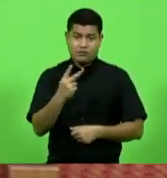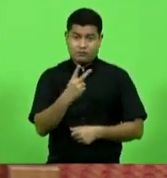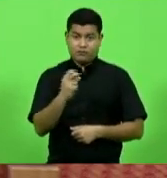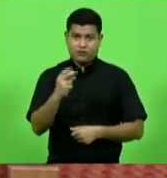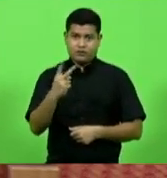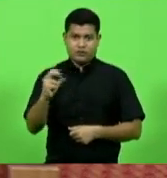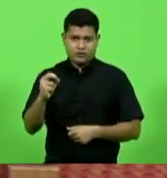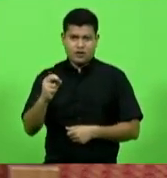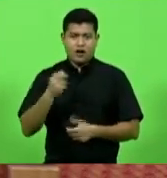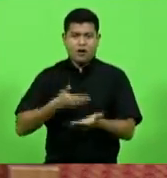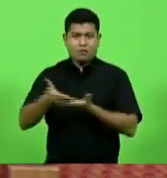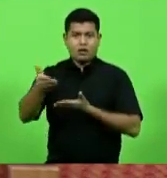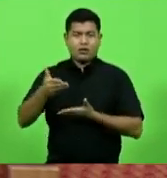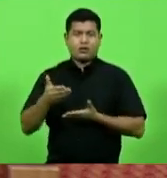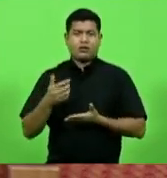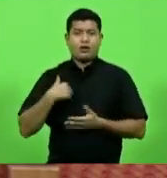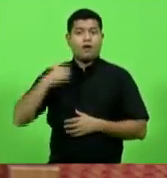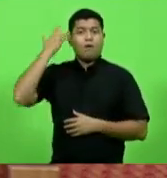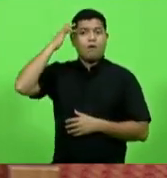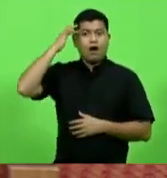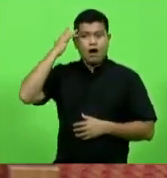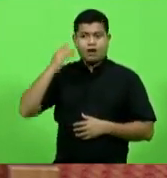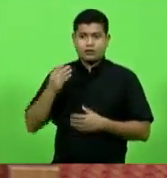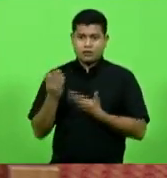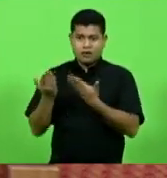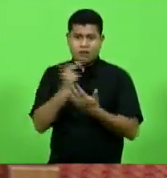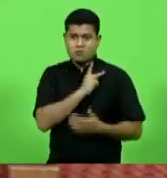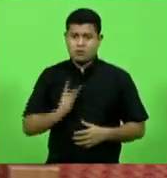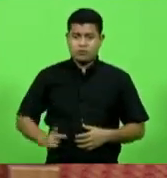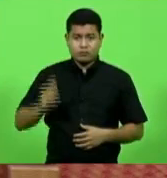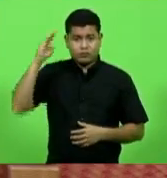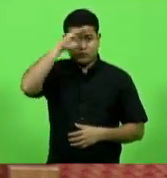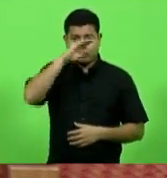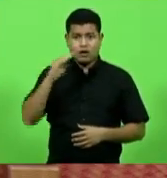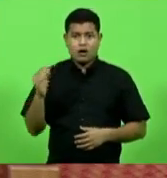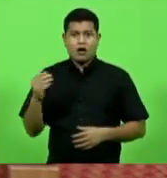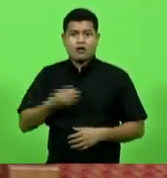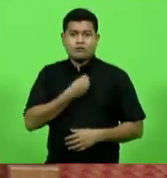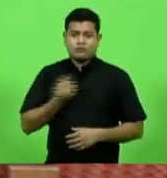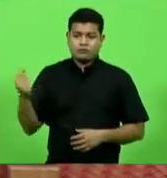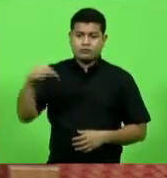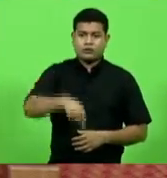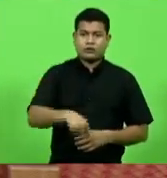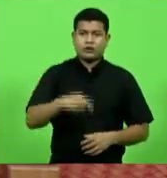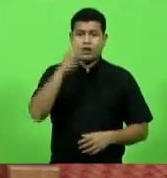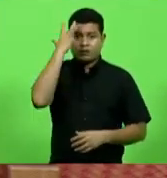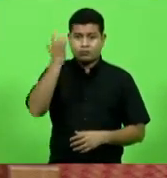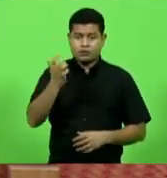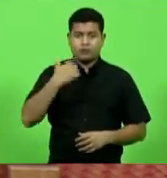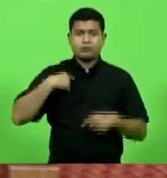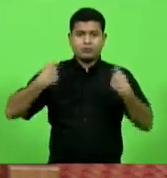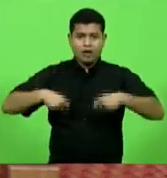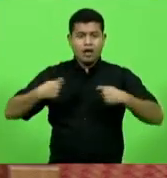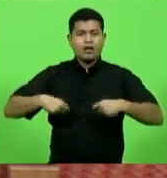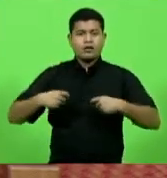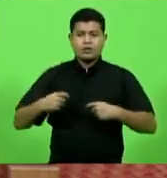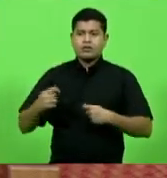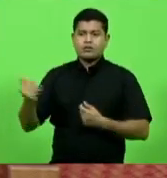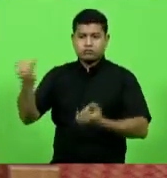Bolsonaro que vai estar vai estar aqui amanhã tem que tomar conhecimento dessa situação